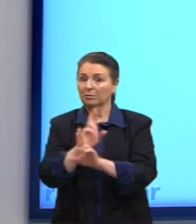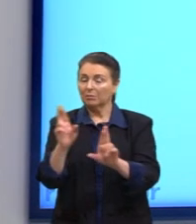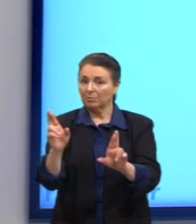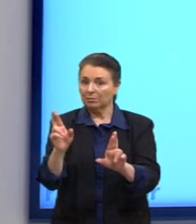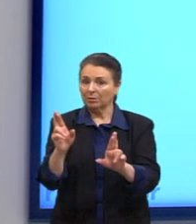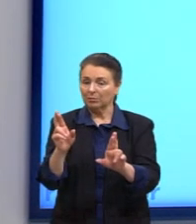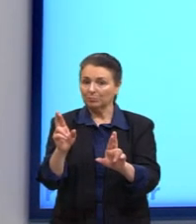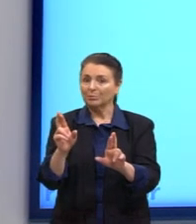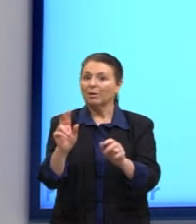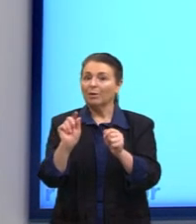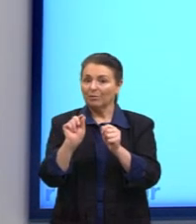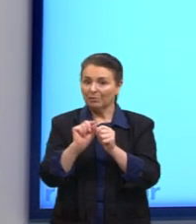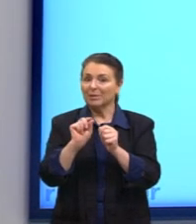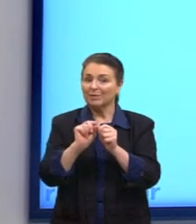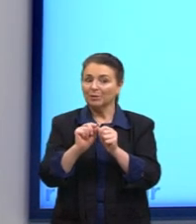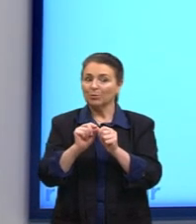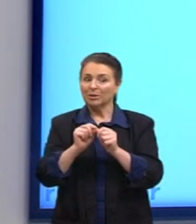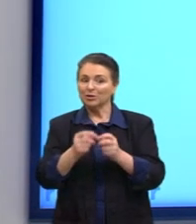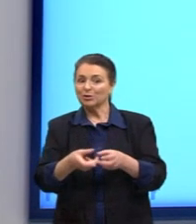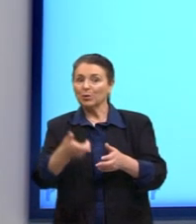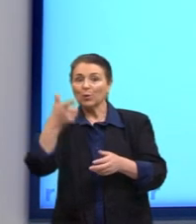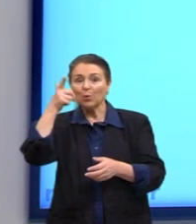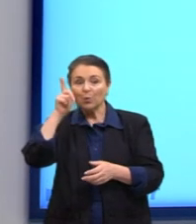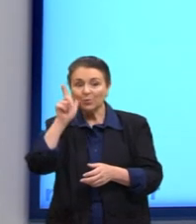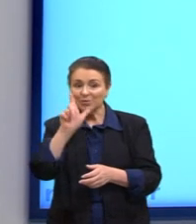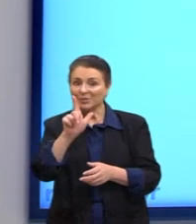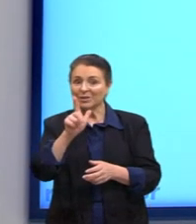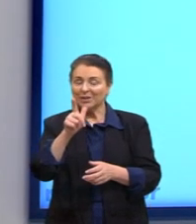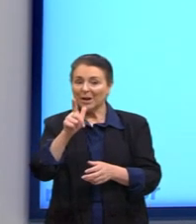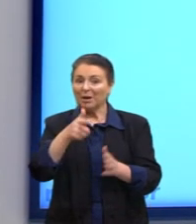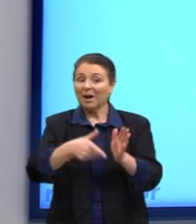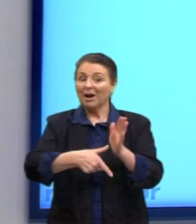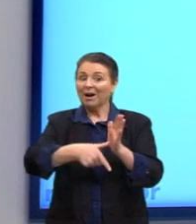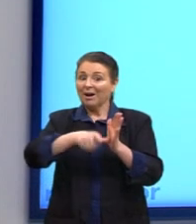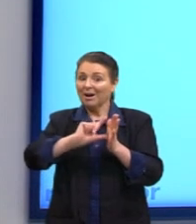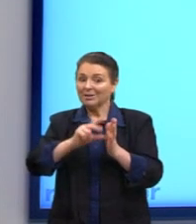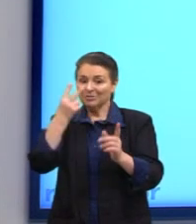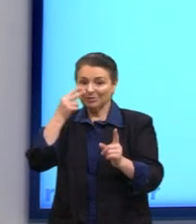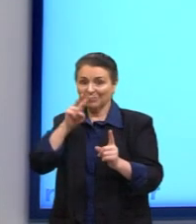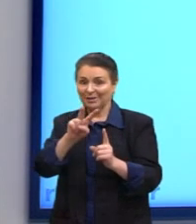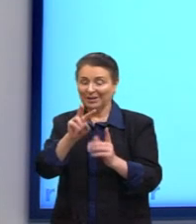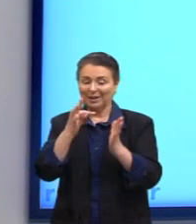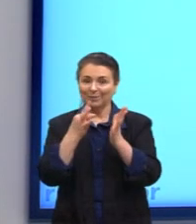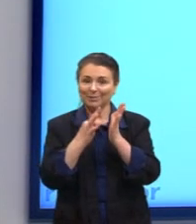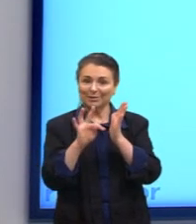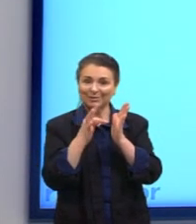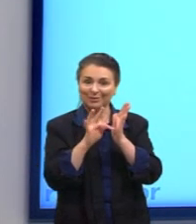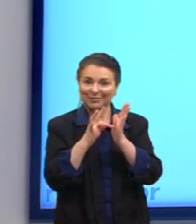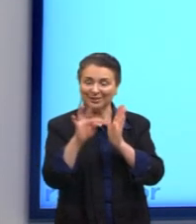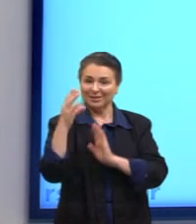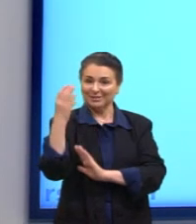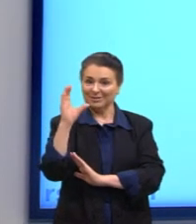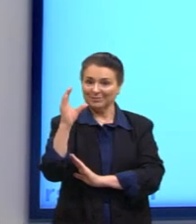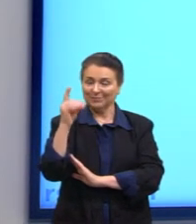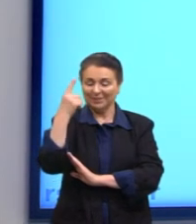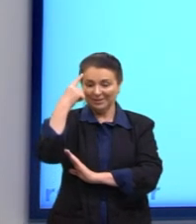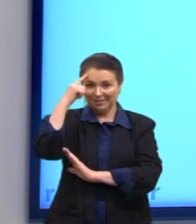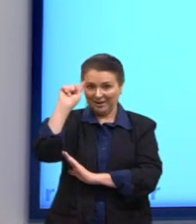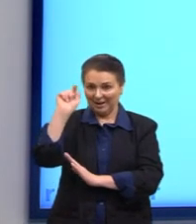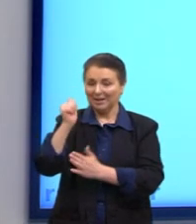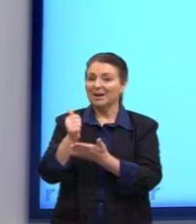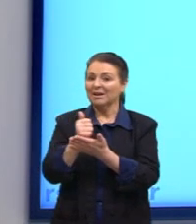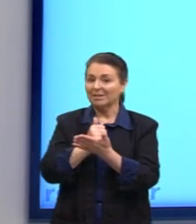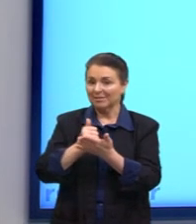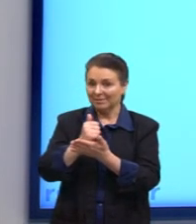permitindo fazer previsões sobre eles. Então, olha, uma teoria científica, guarda isso, é uma ideia apoiada no conhecimento